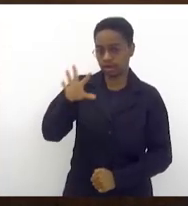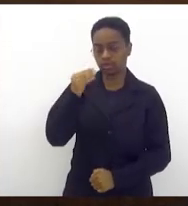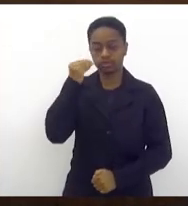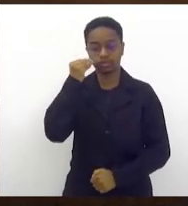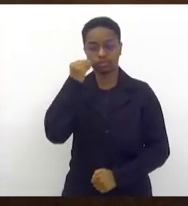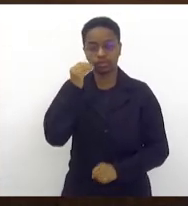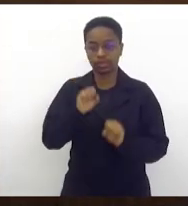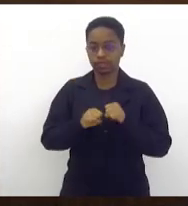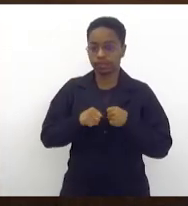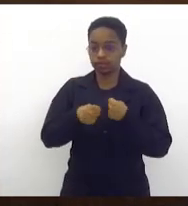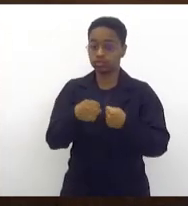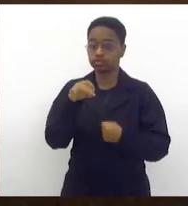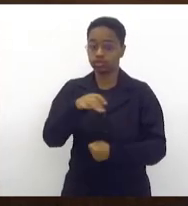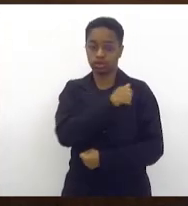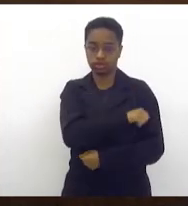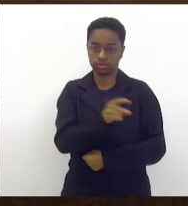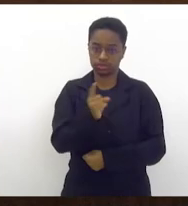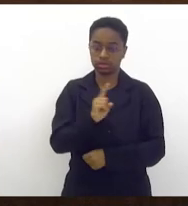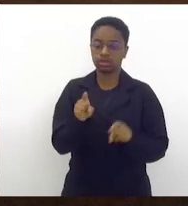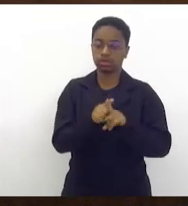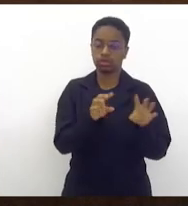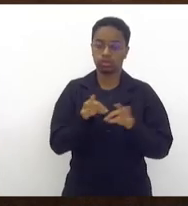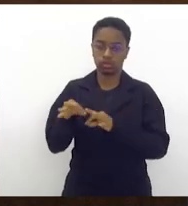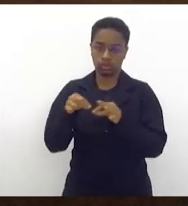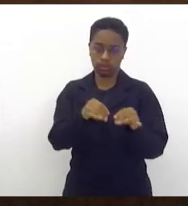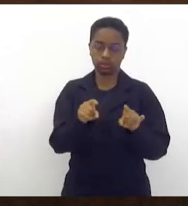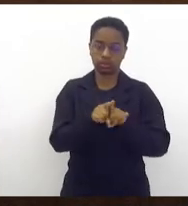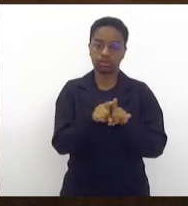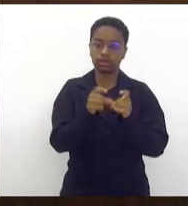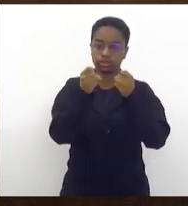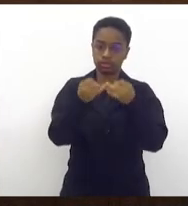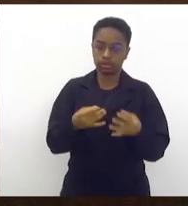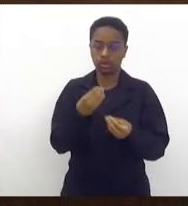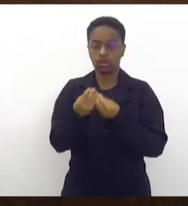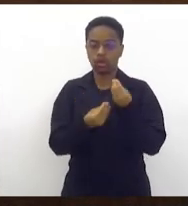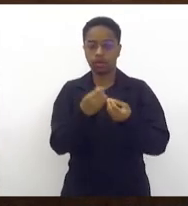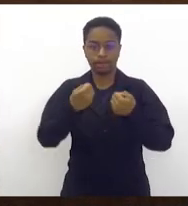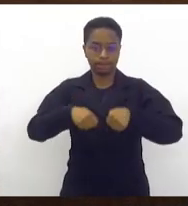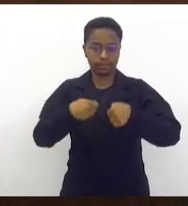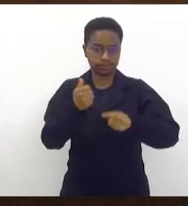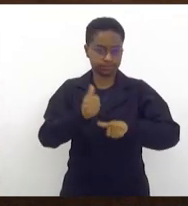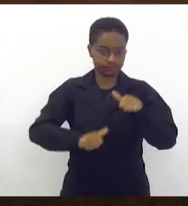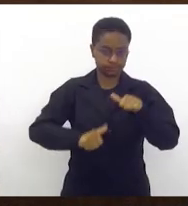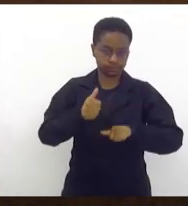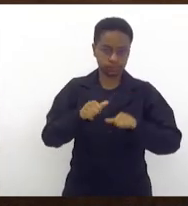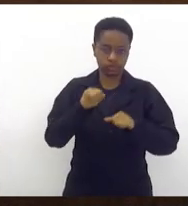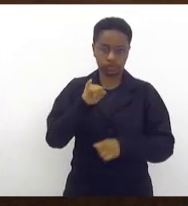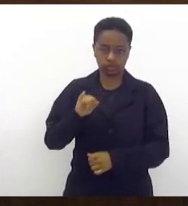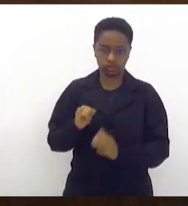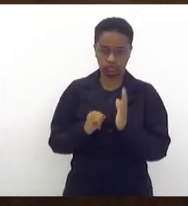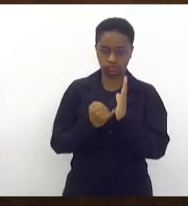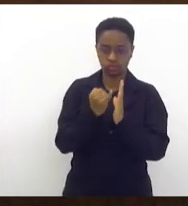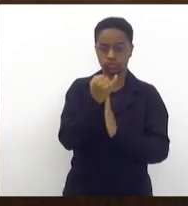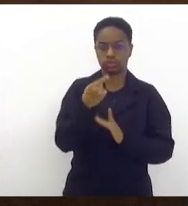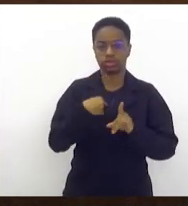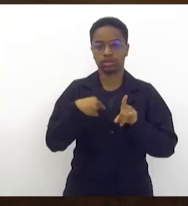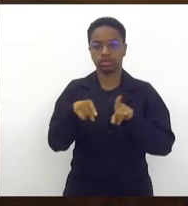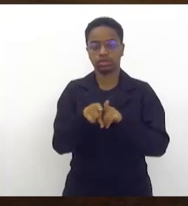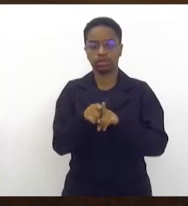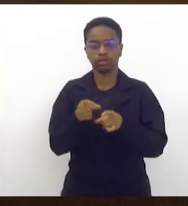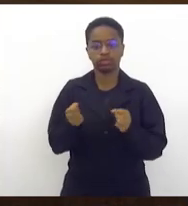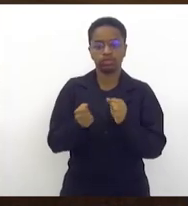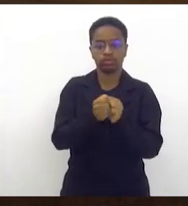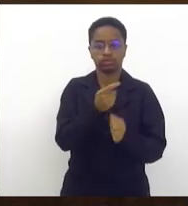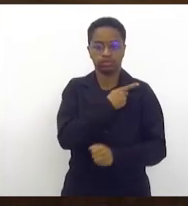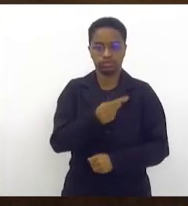não só do Rio de Janeiro, mas de todos, explicando a necessidade da revisão desses juros. Estive com o presidente em